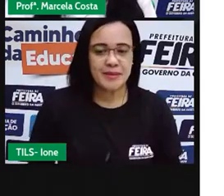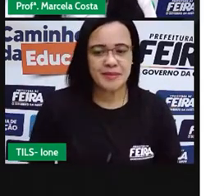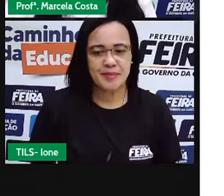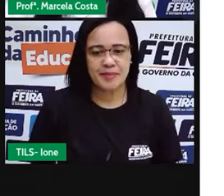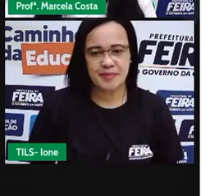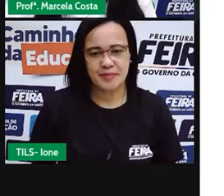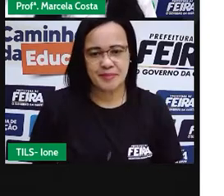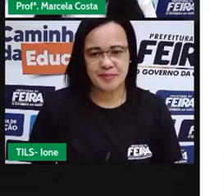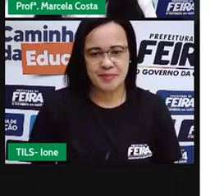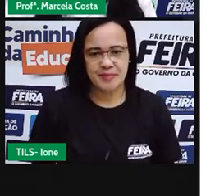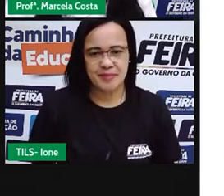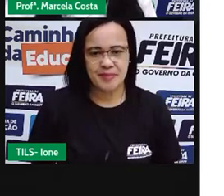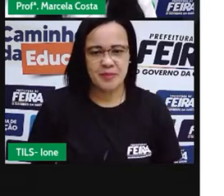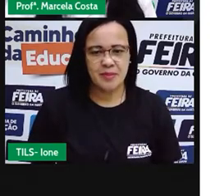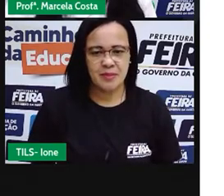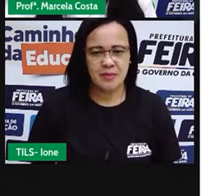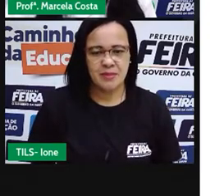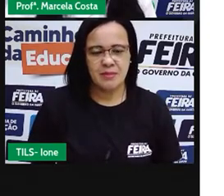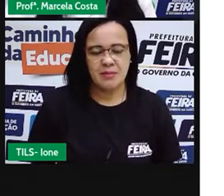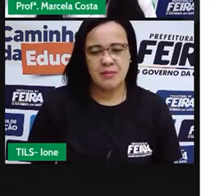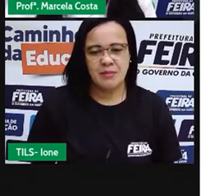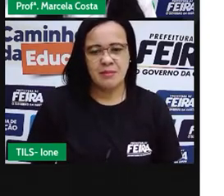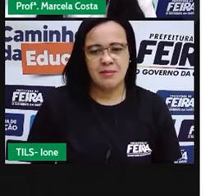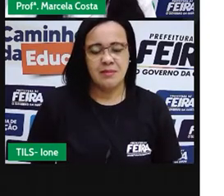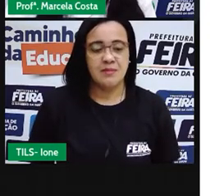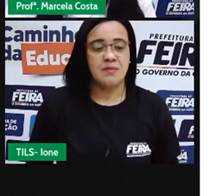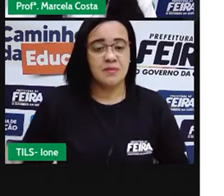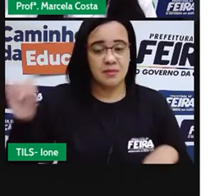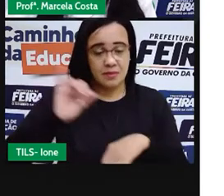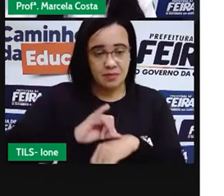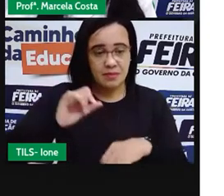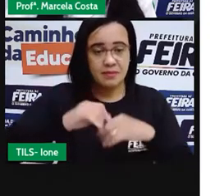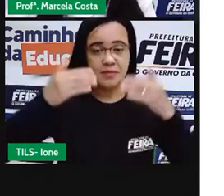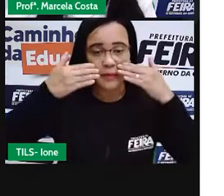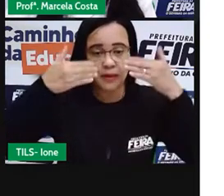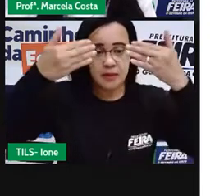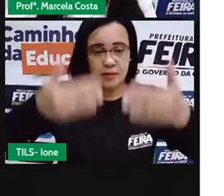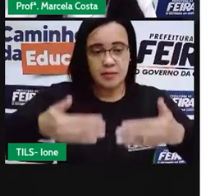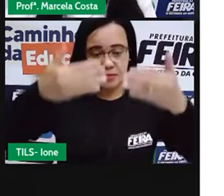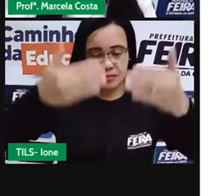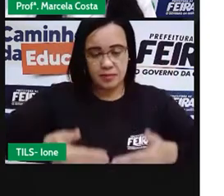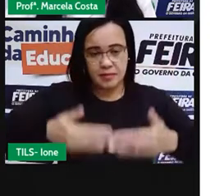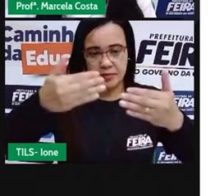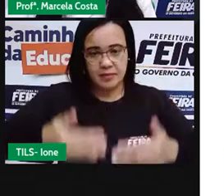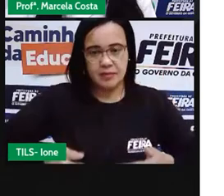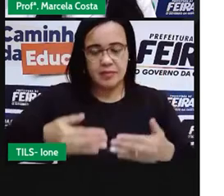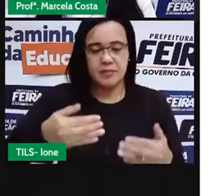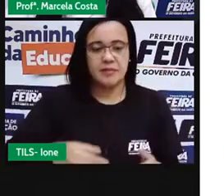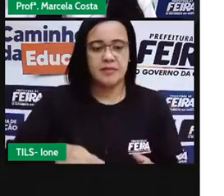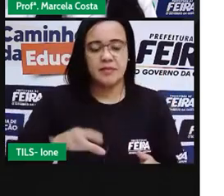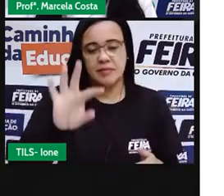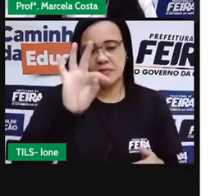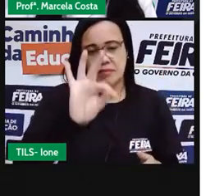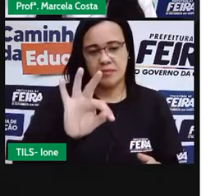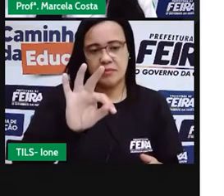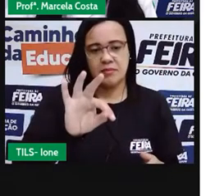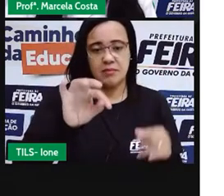um triângulo aqui nessa parte superior da construção e vemos que as